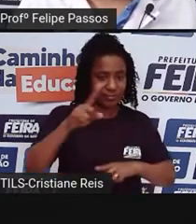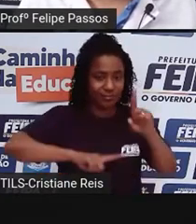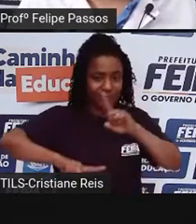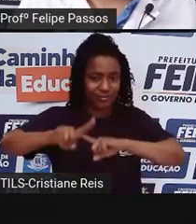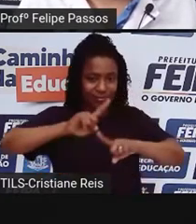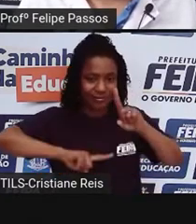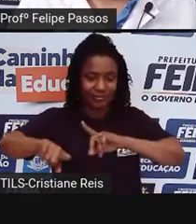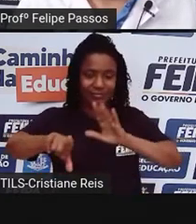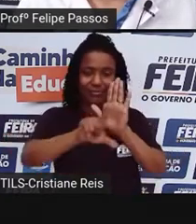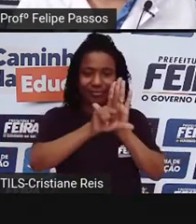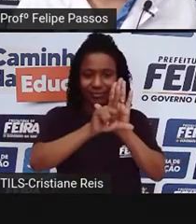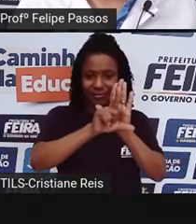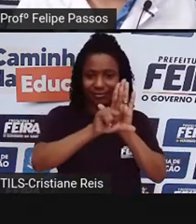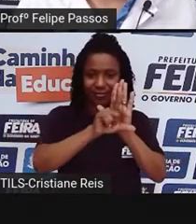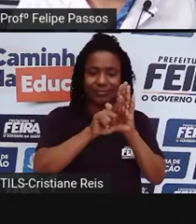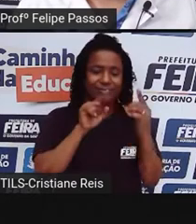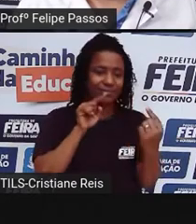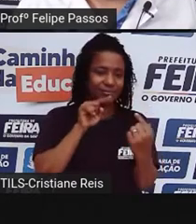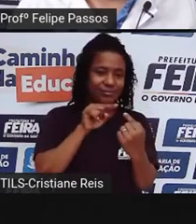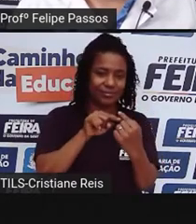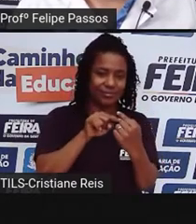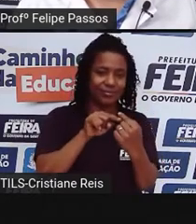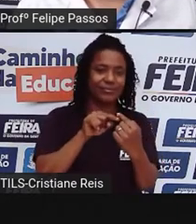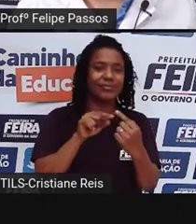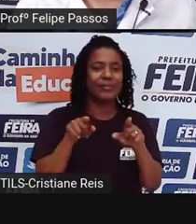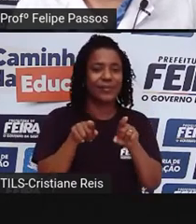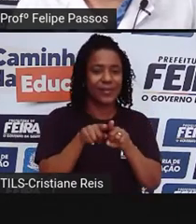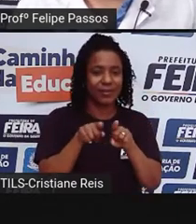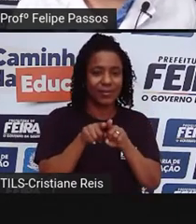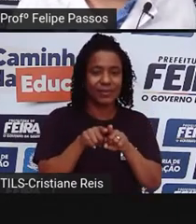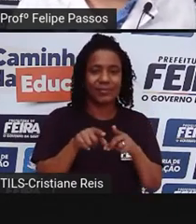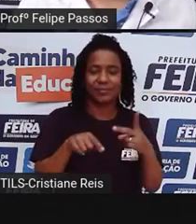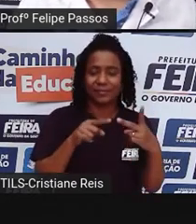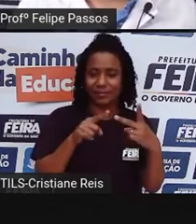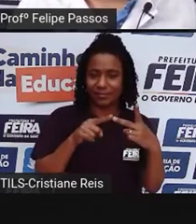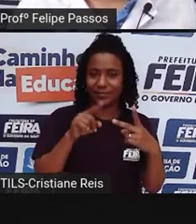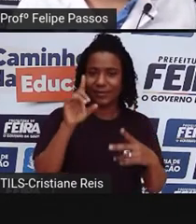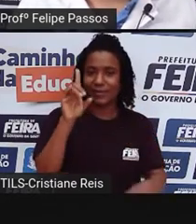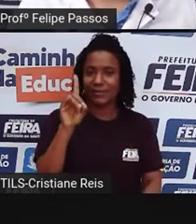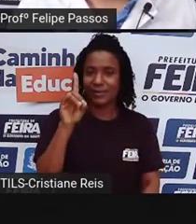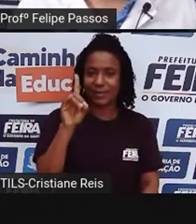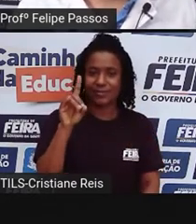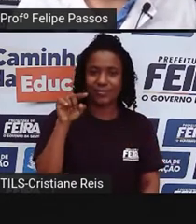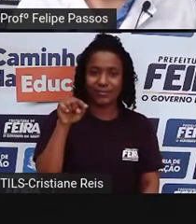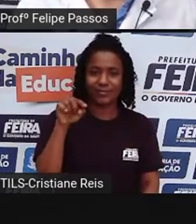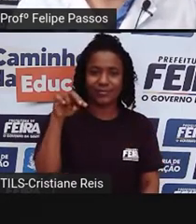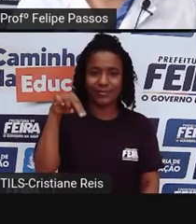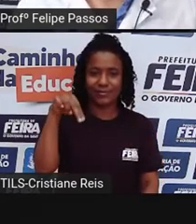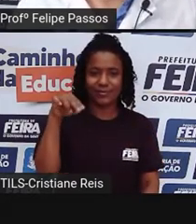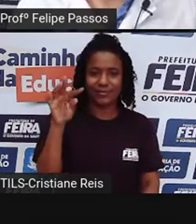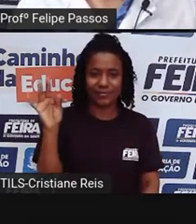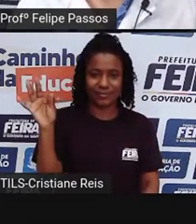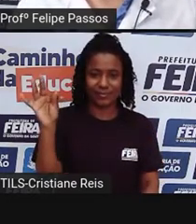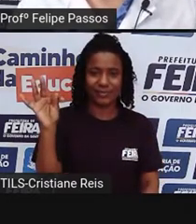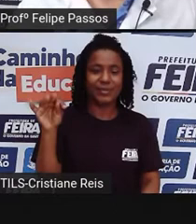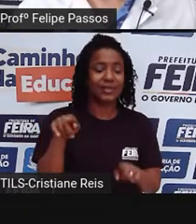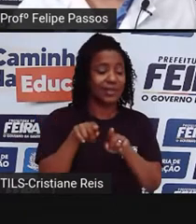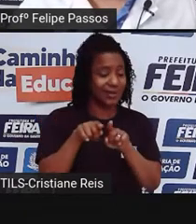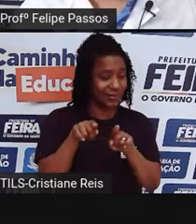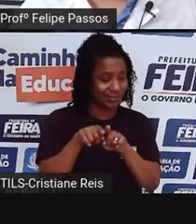leis de trânsito. Tem o DENIT, Departamento Nacional de Infraestrutura de Transportes. O DENIT,